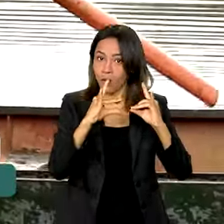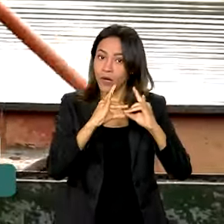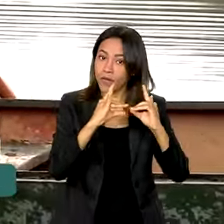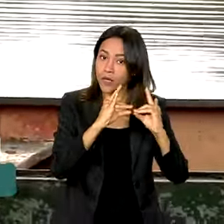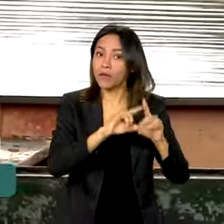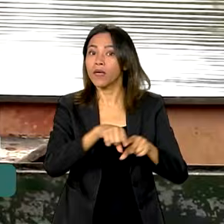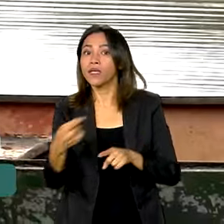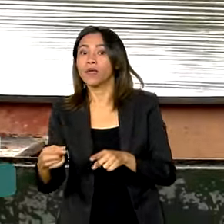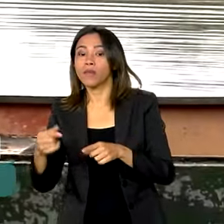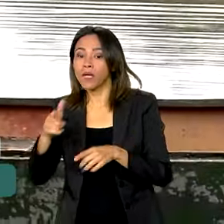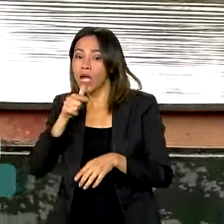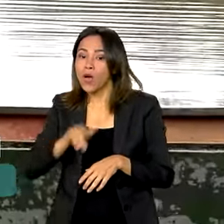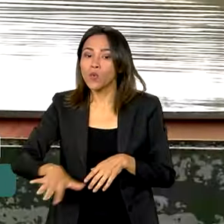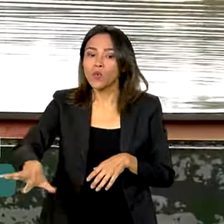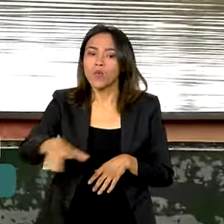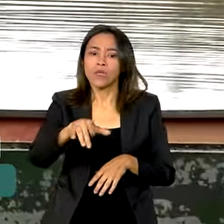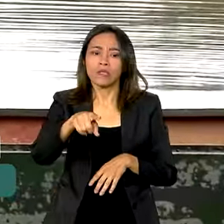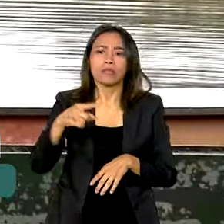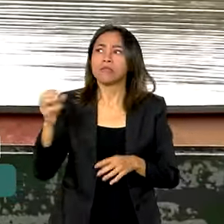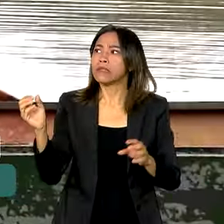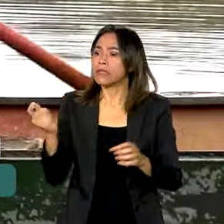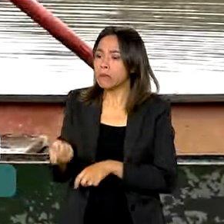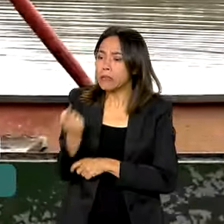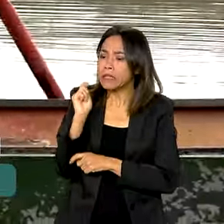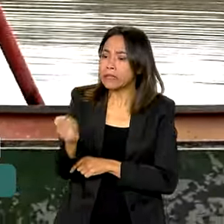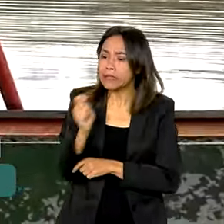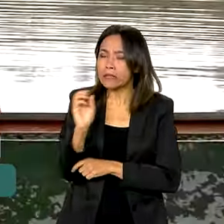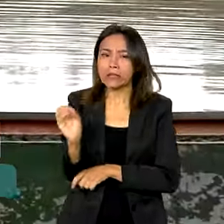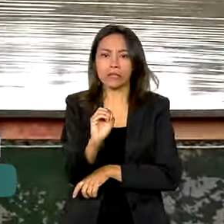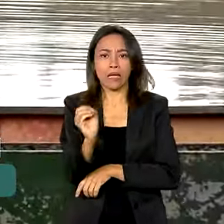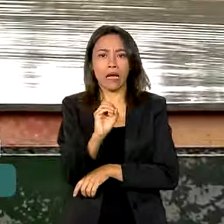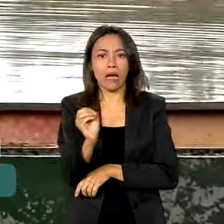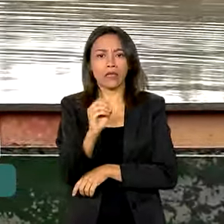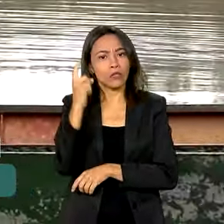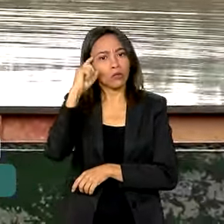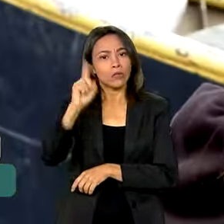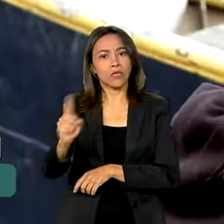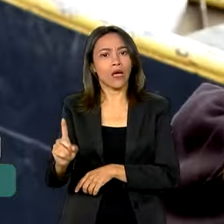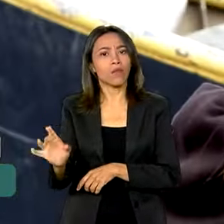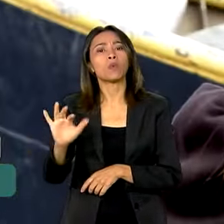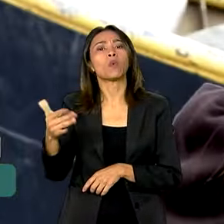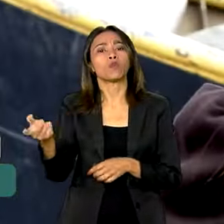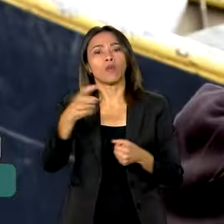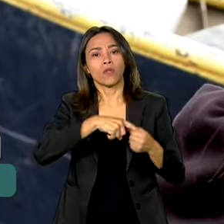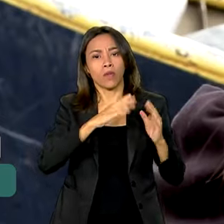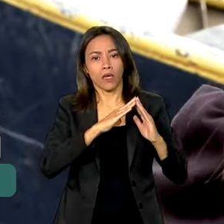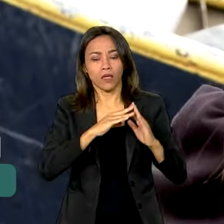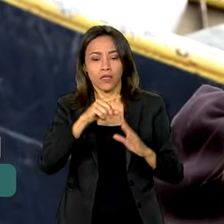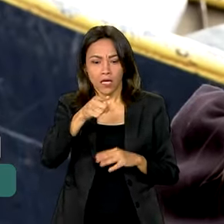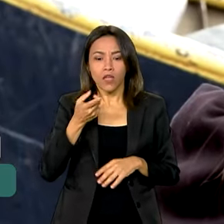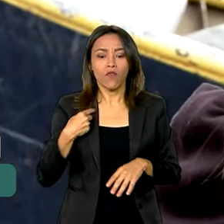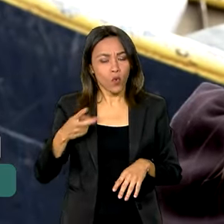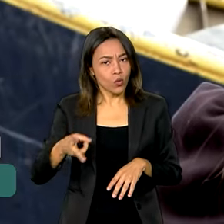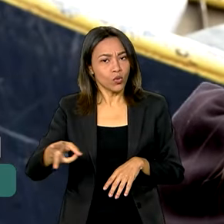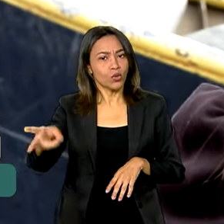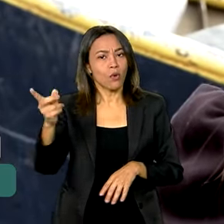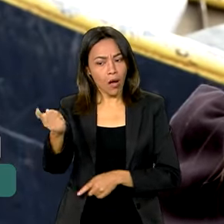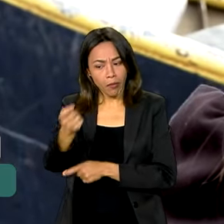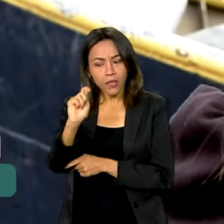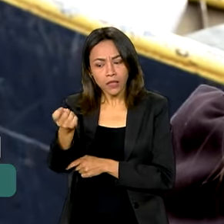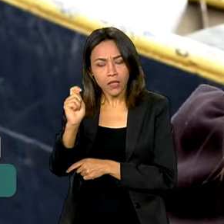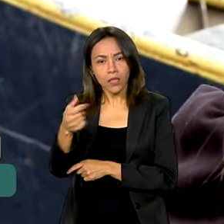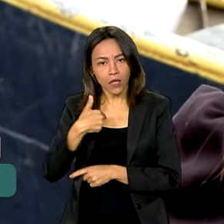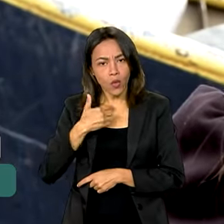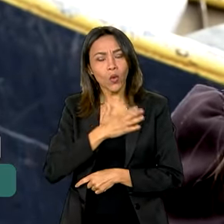dias, não tem previsão de retomar a rotina e voltar para casa. Pretendo continuar da pescaria, porque eu